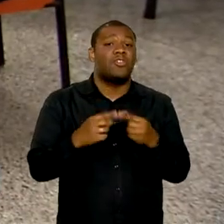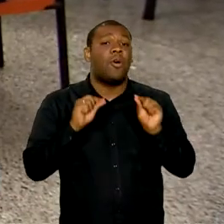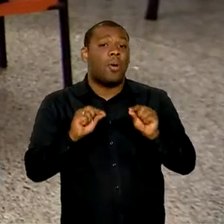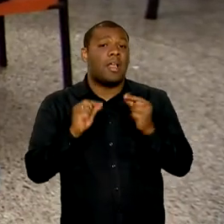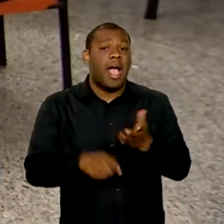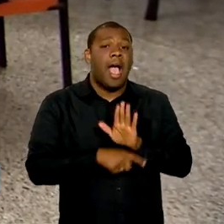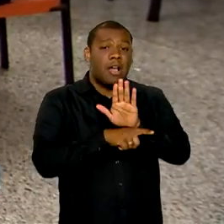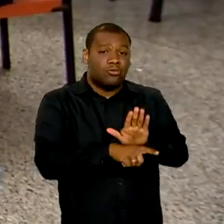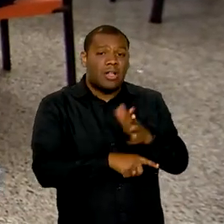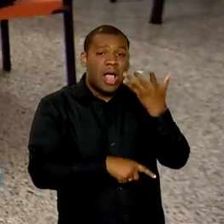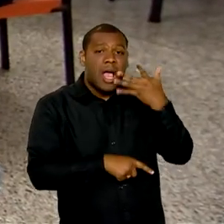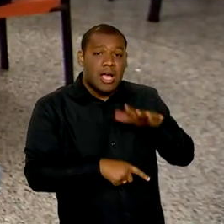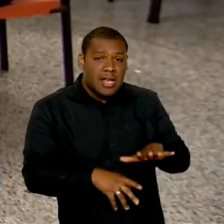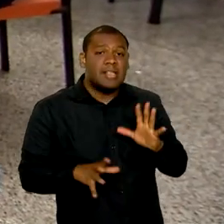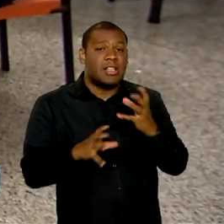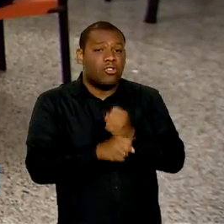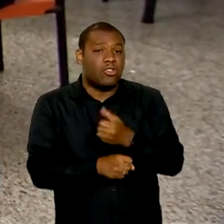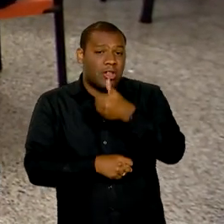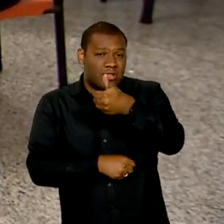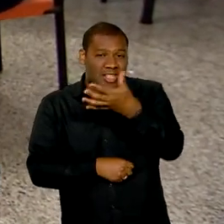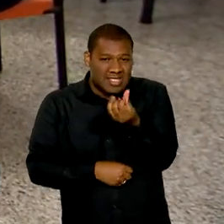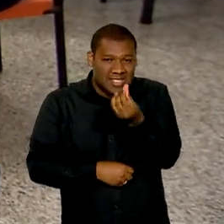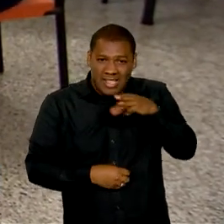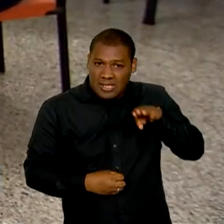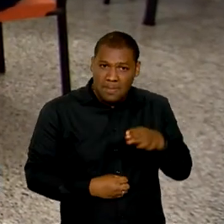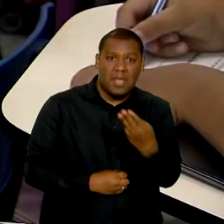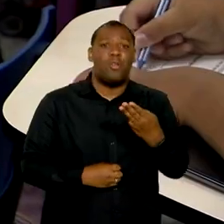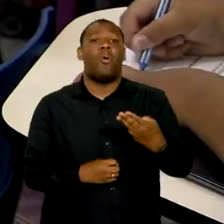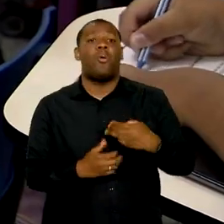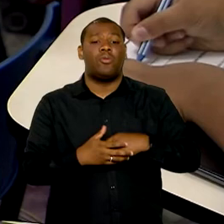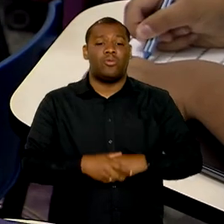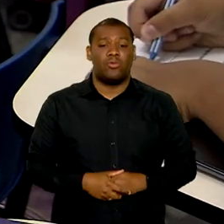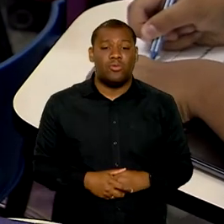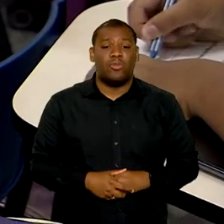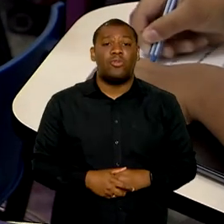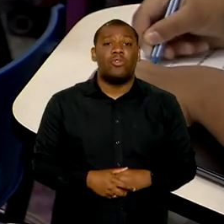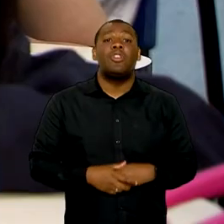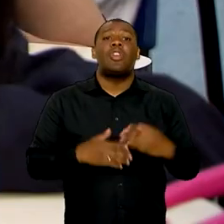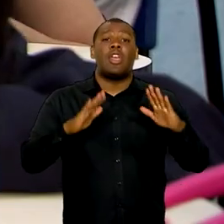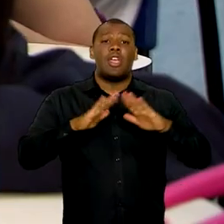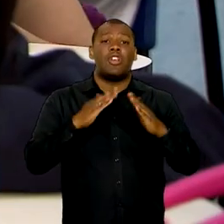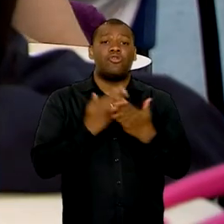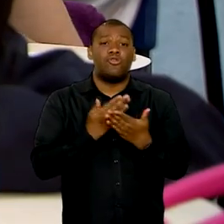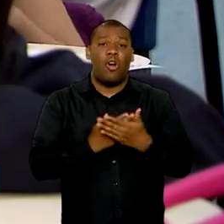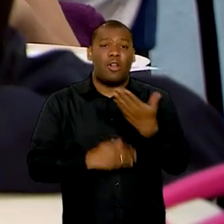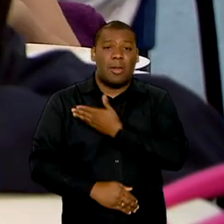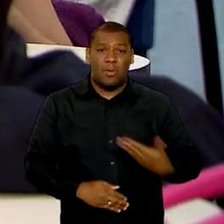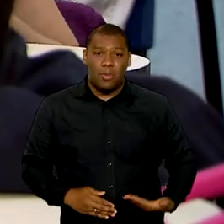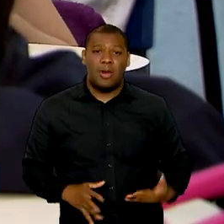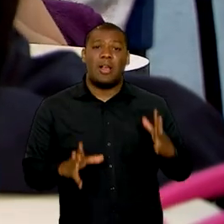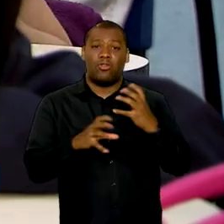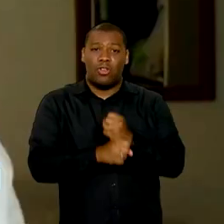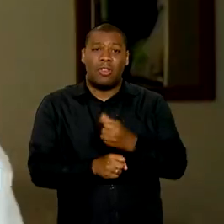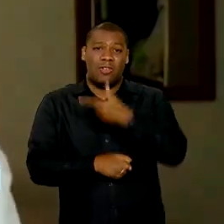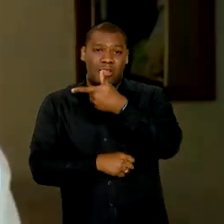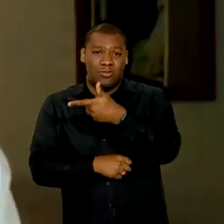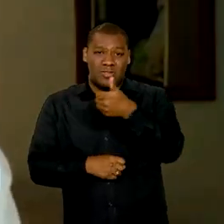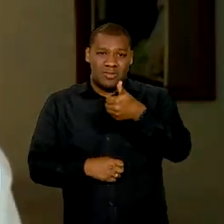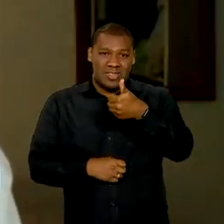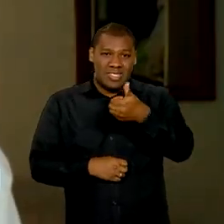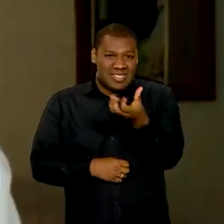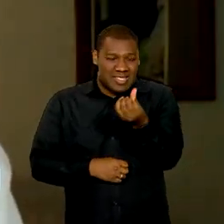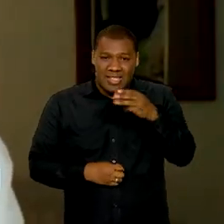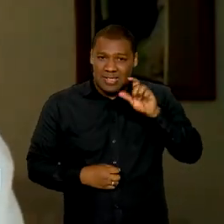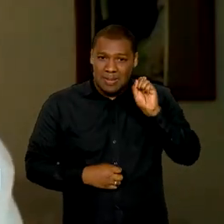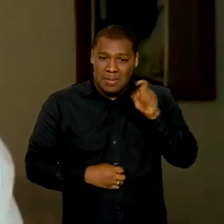de 16 milhões de crianças em 276 mil escolas públicas em todo o país. Nós